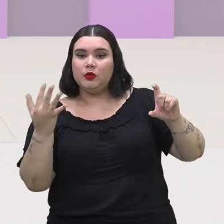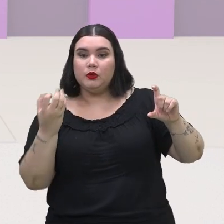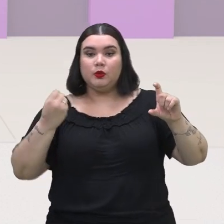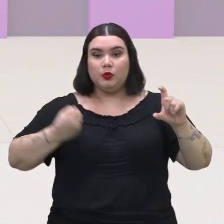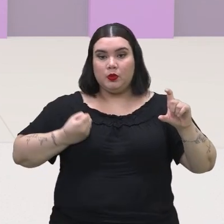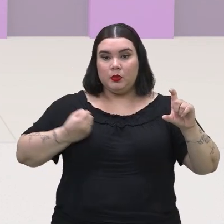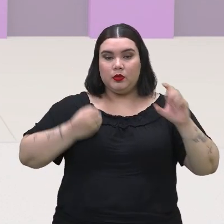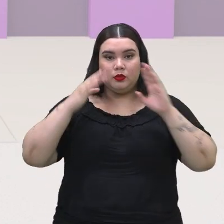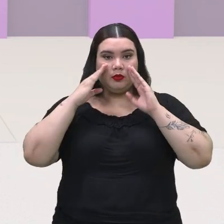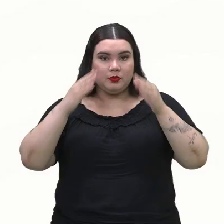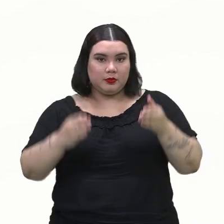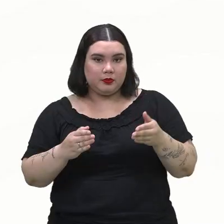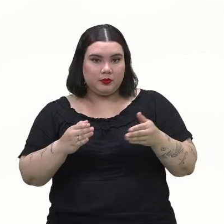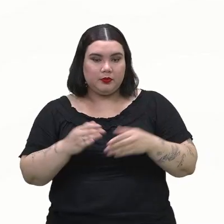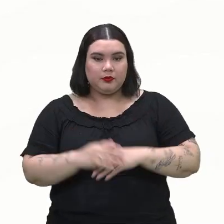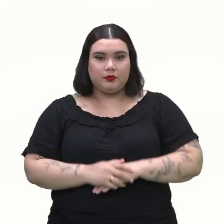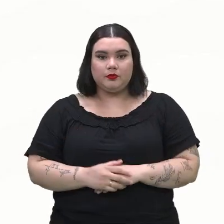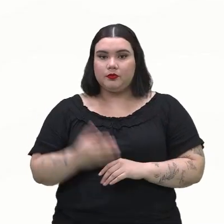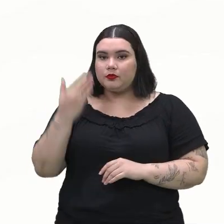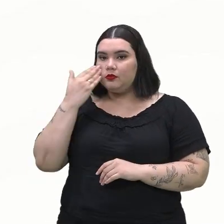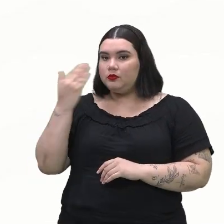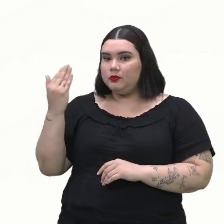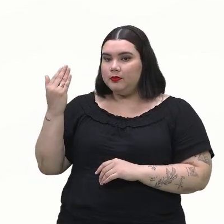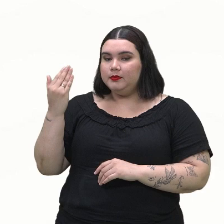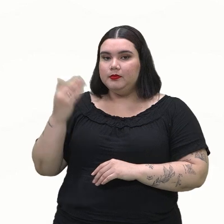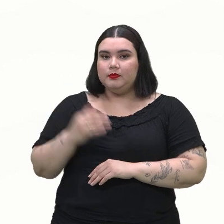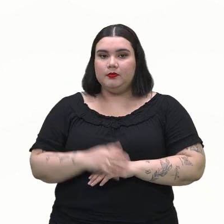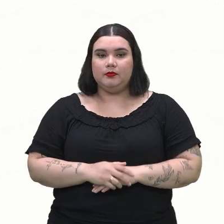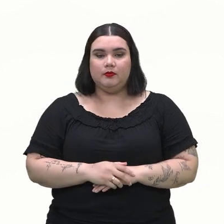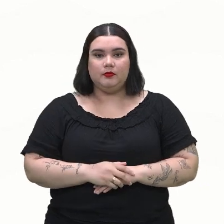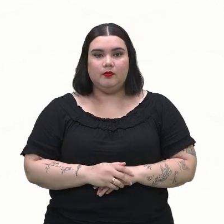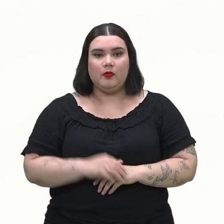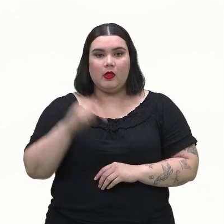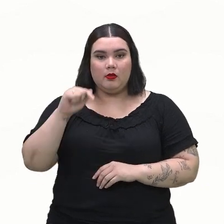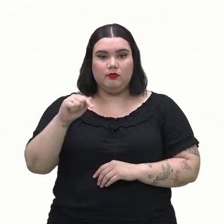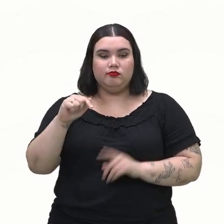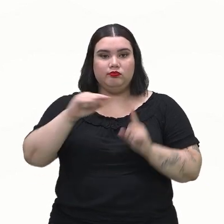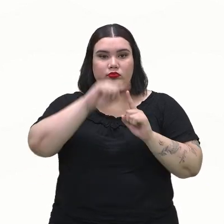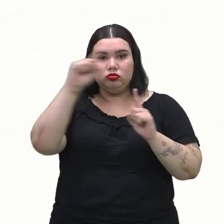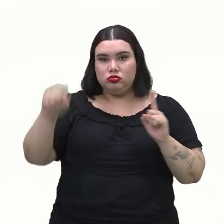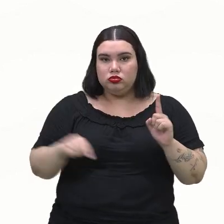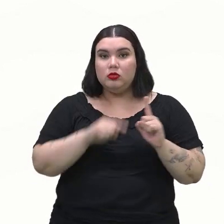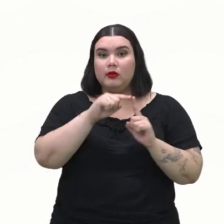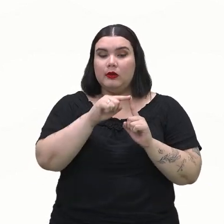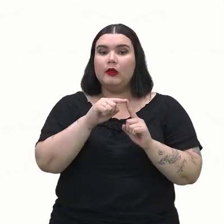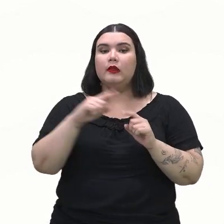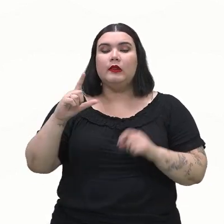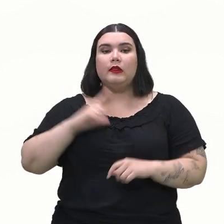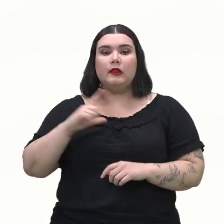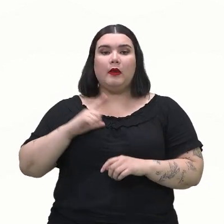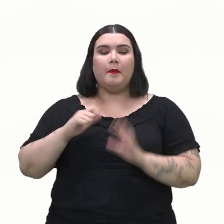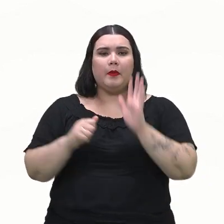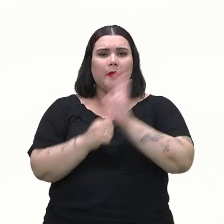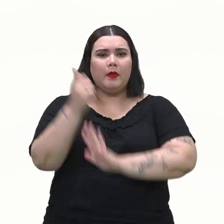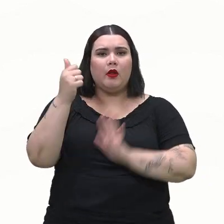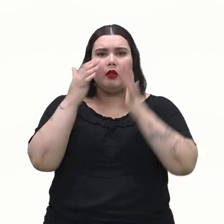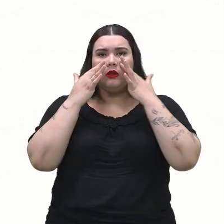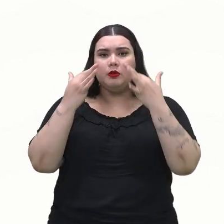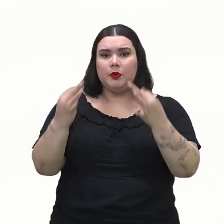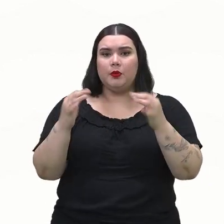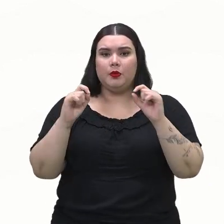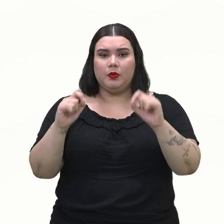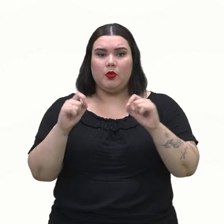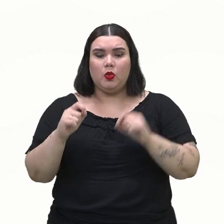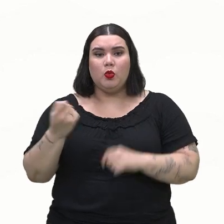específico. Vamos a ele? Vem comigo na tela, então. Olha lá. Essa roleta, é importante você verificar primeiramente o